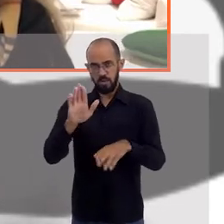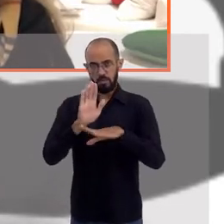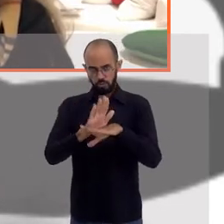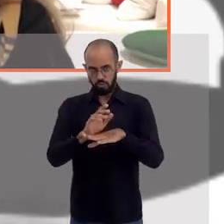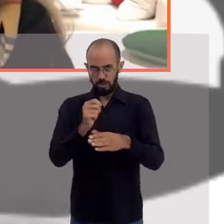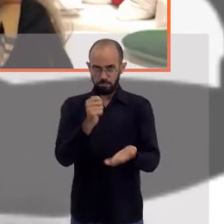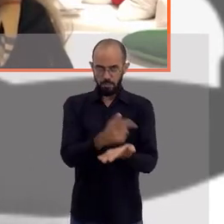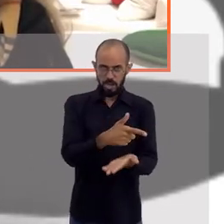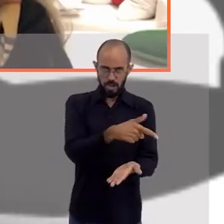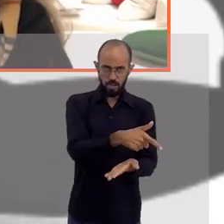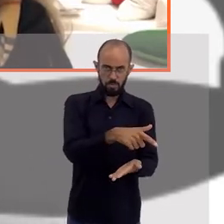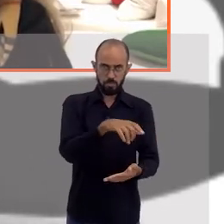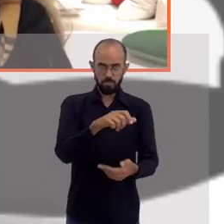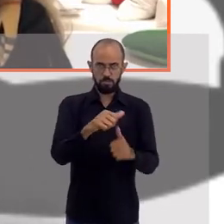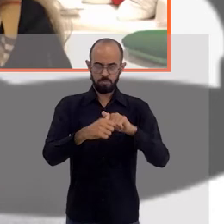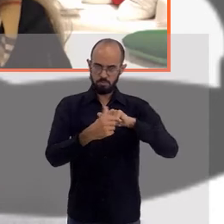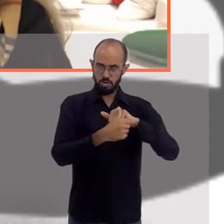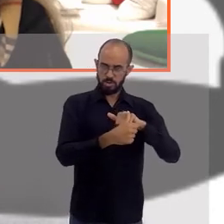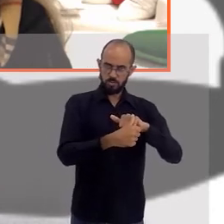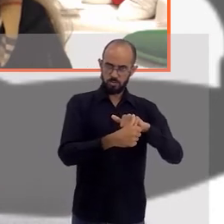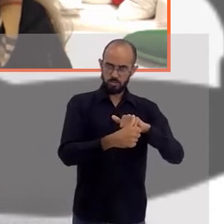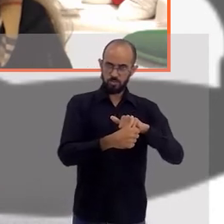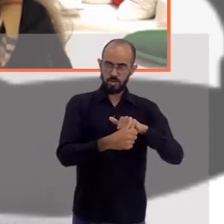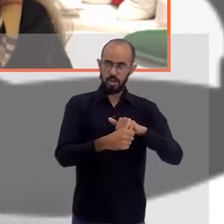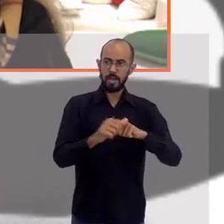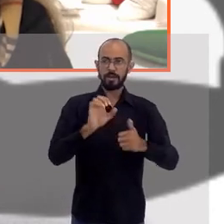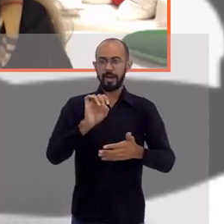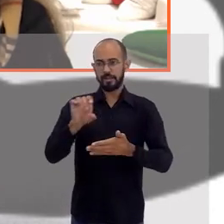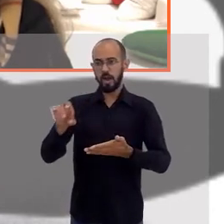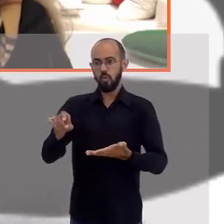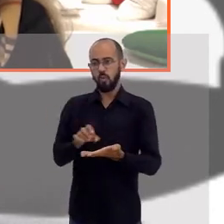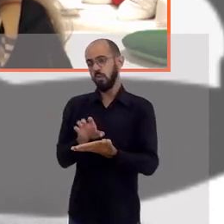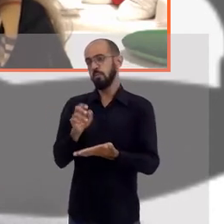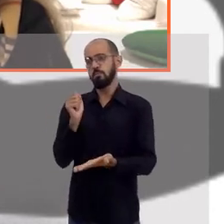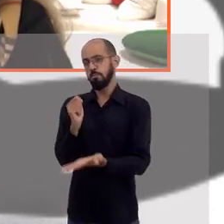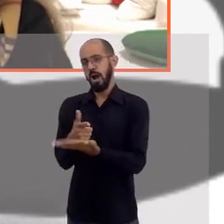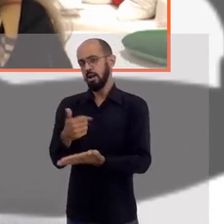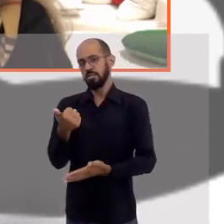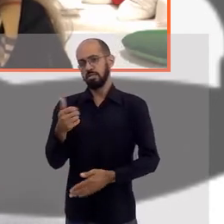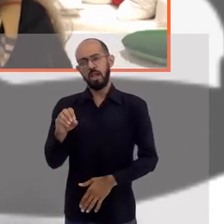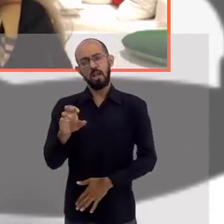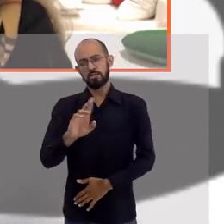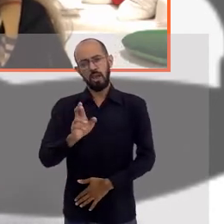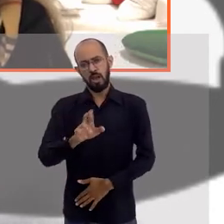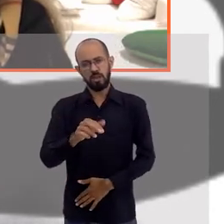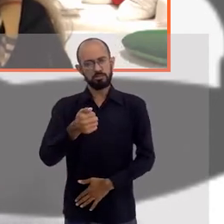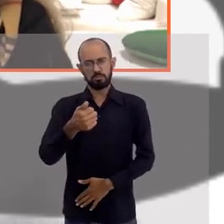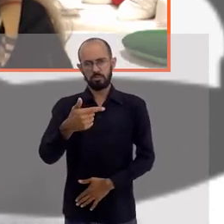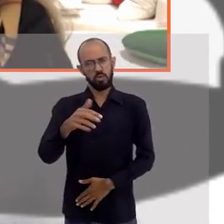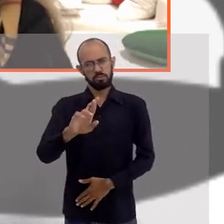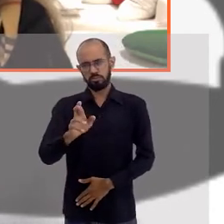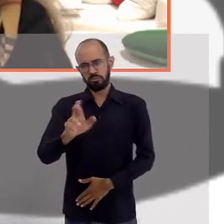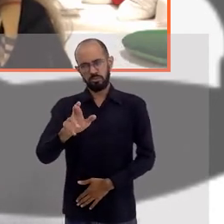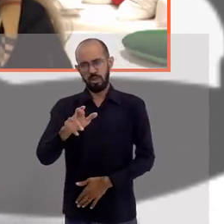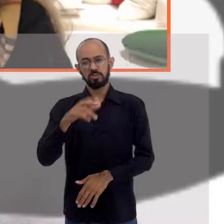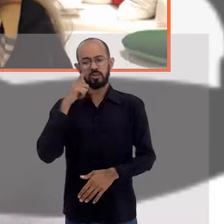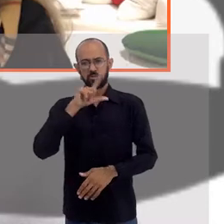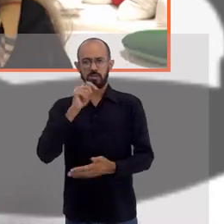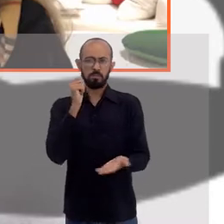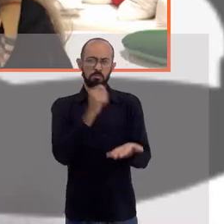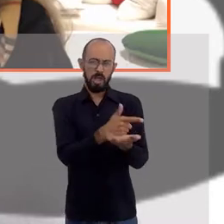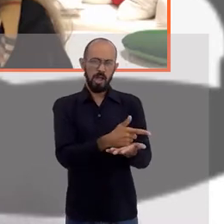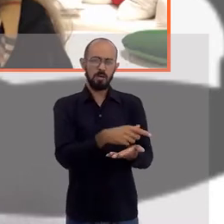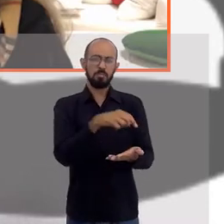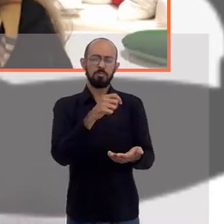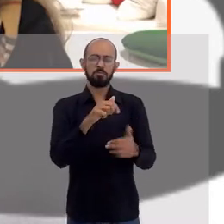galera, vamos ajudar a pagar uma conta aqui? A gente vai fazer essa divisão e cada um vai dar R$ R 12, e aí, quita uma conta de R